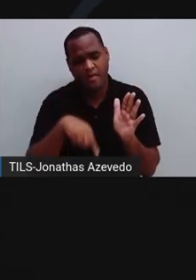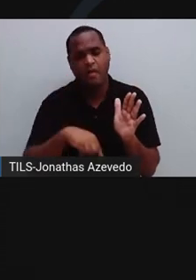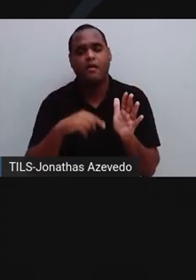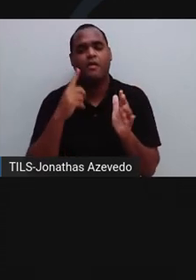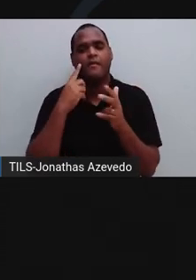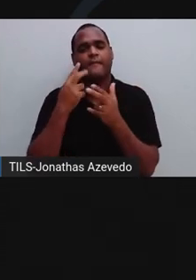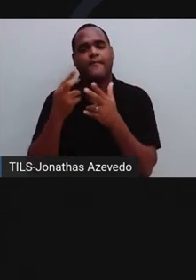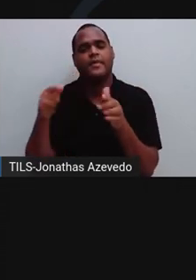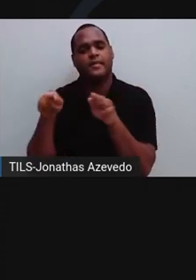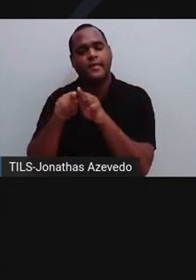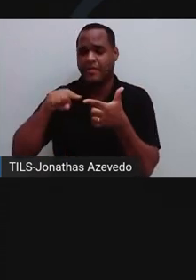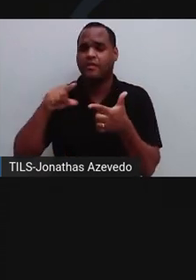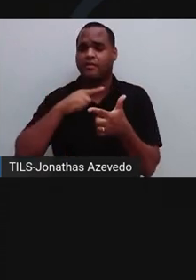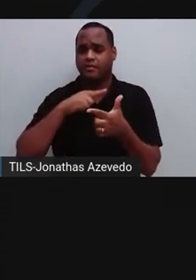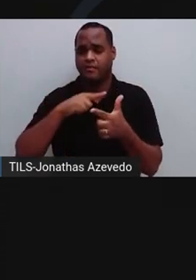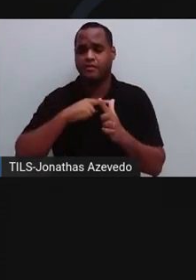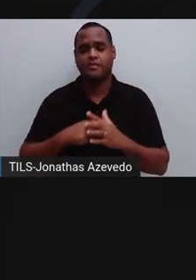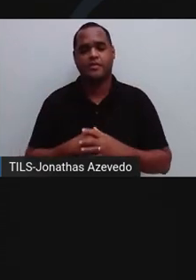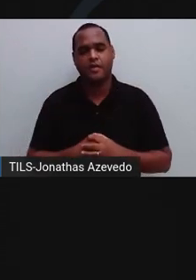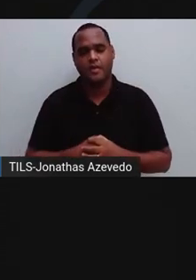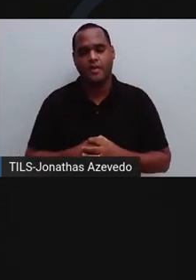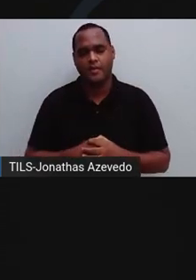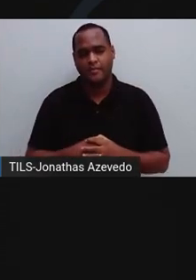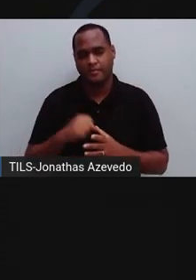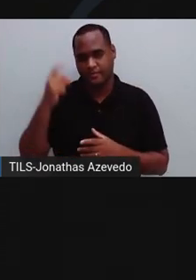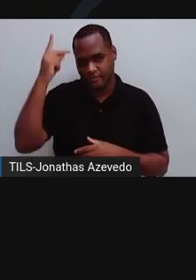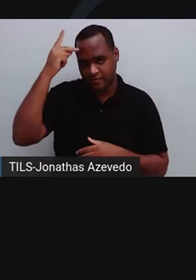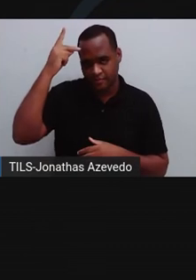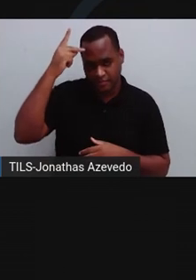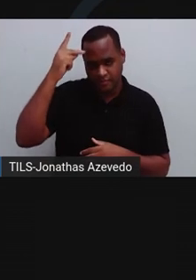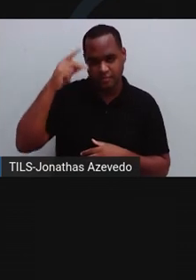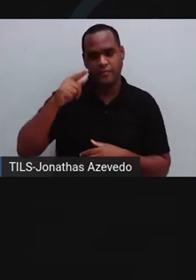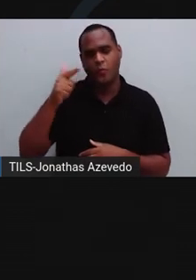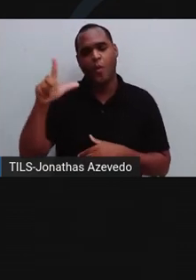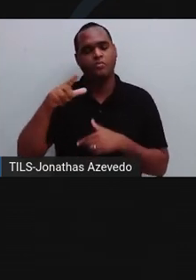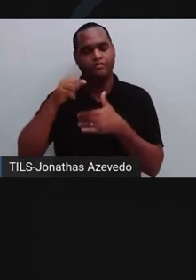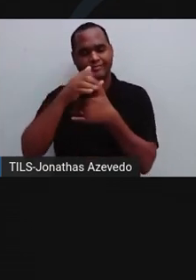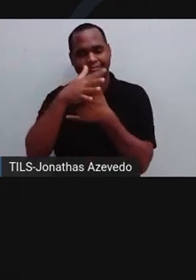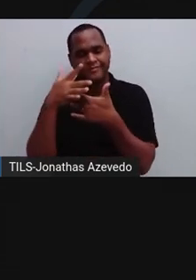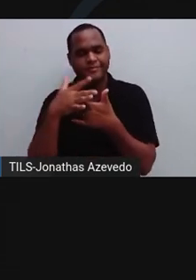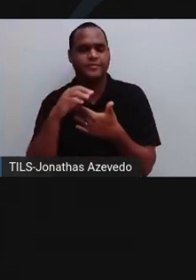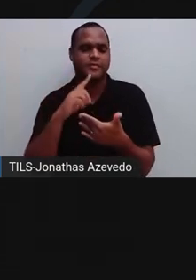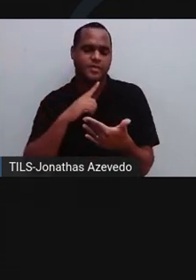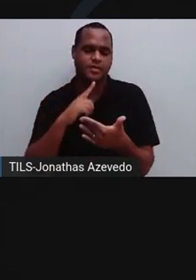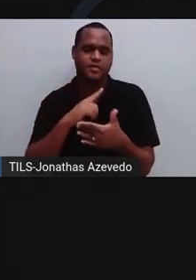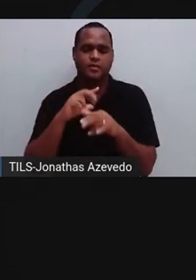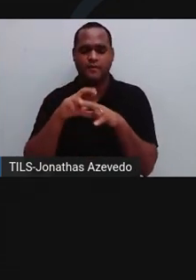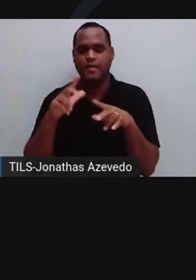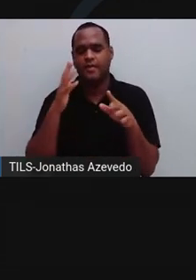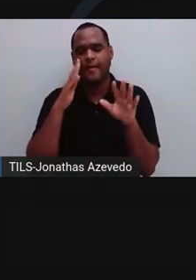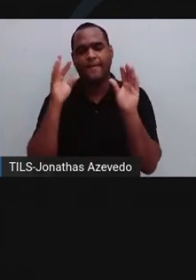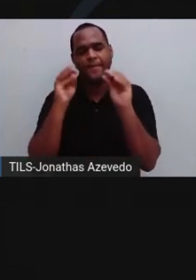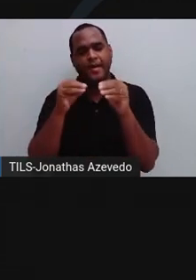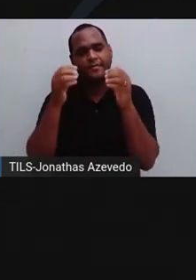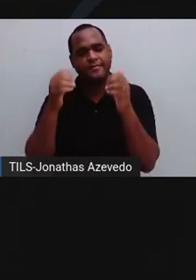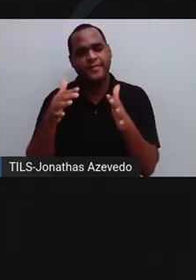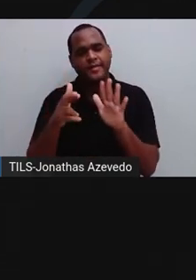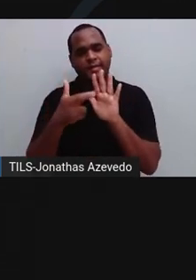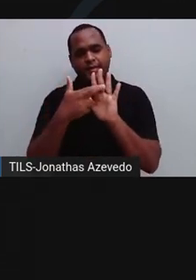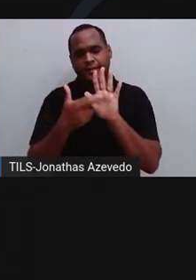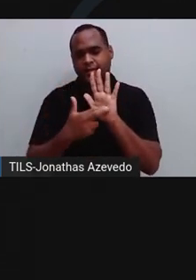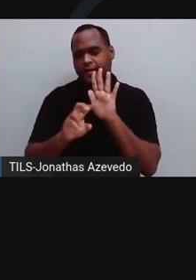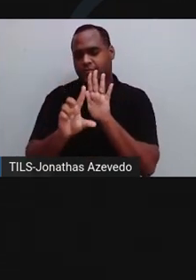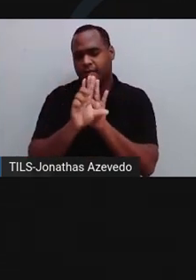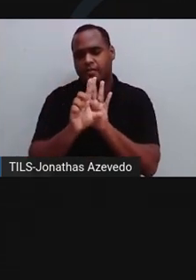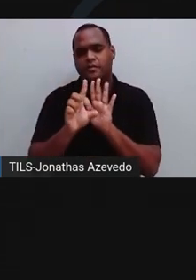desse tipo de dano. Em São Paulo e em algumas outras cidades, houve a implantação de regulamentações